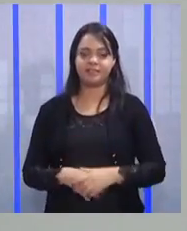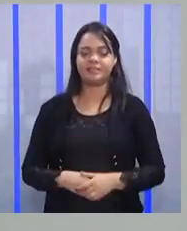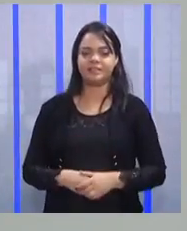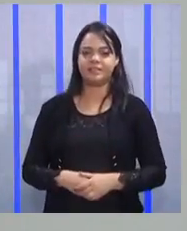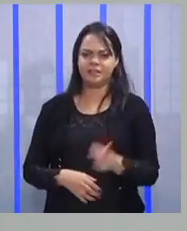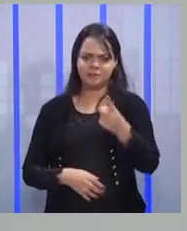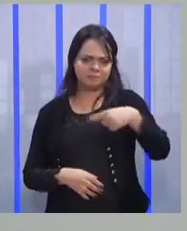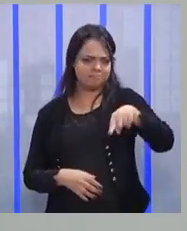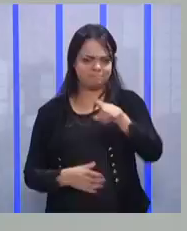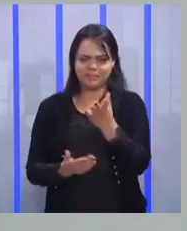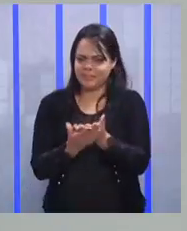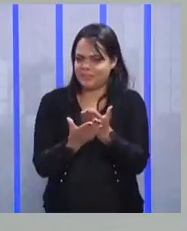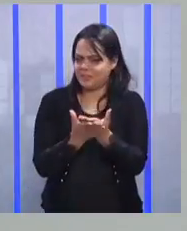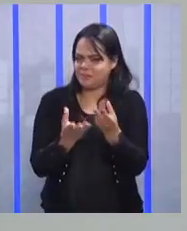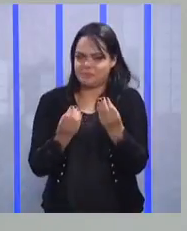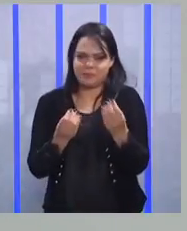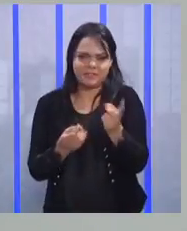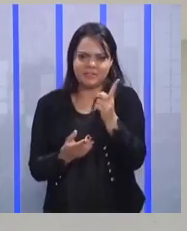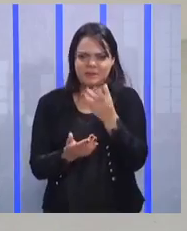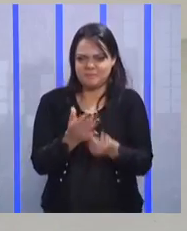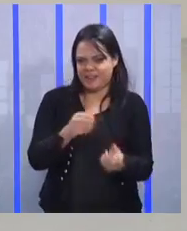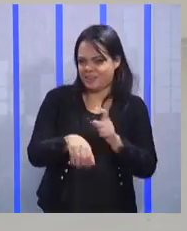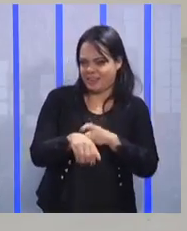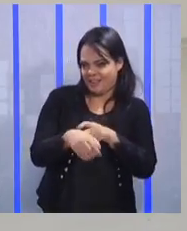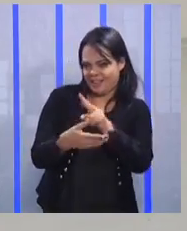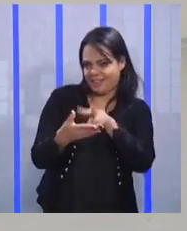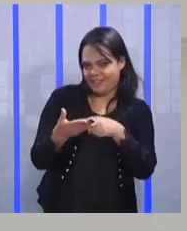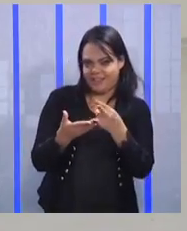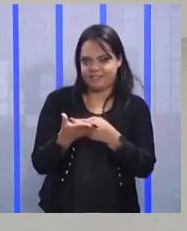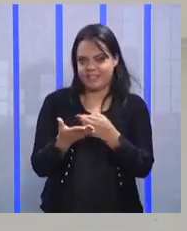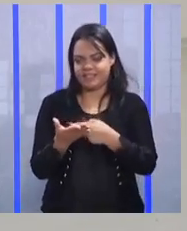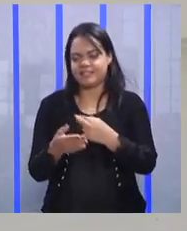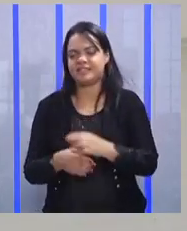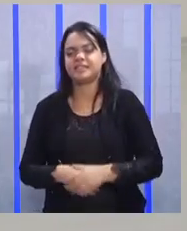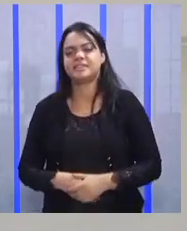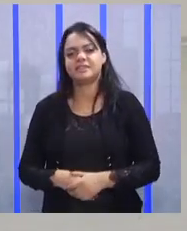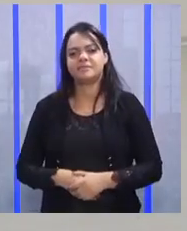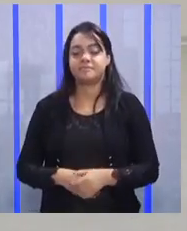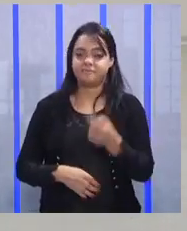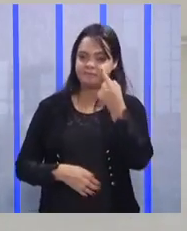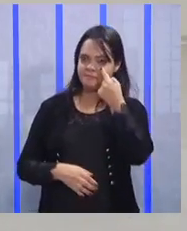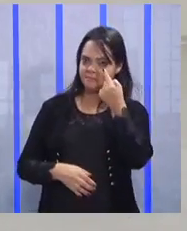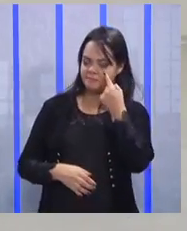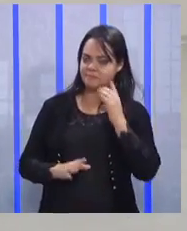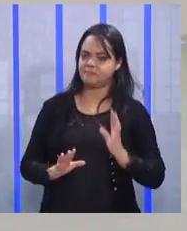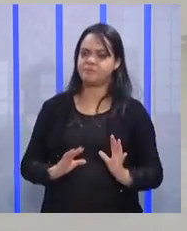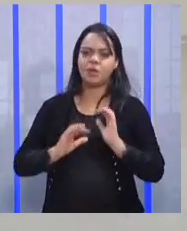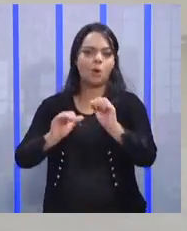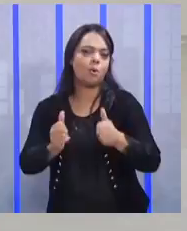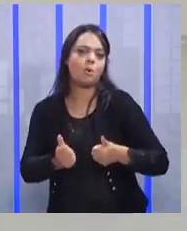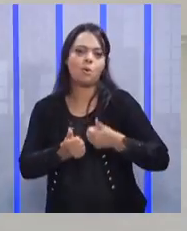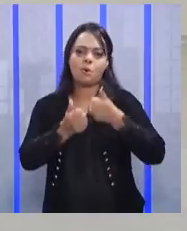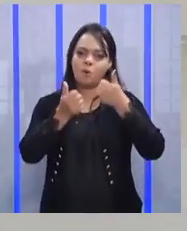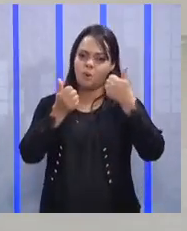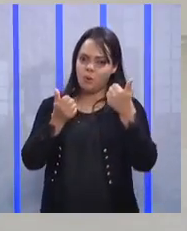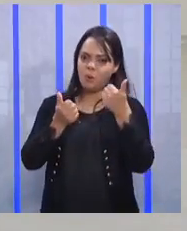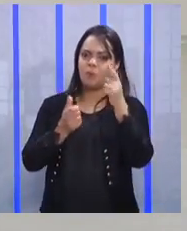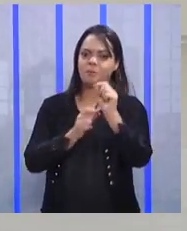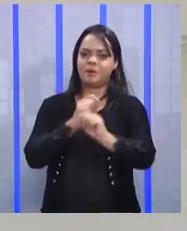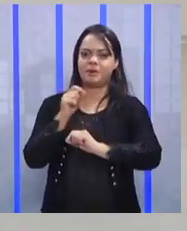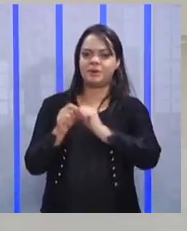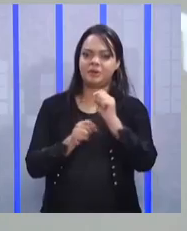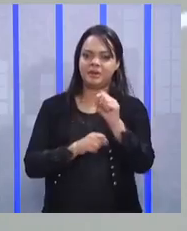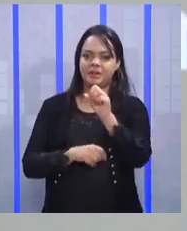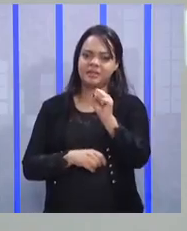Vocês são muito estudiosos, né? Não perde tempo com revista. Olha aí, o melhor do sexo no fim do mundo.